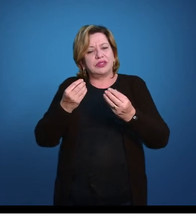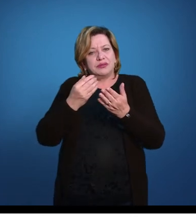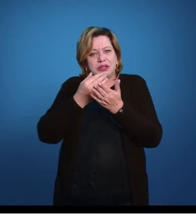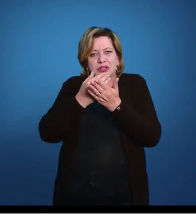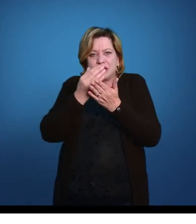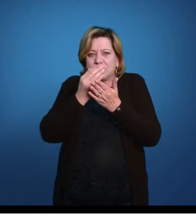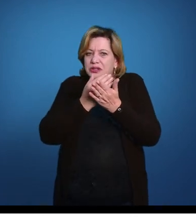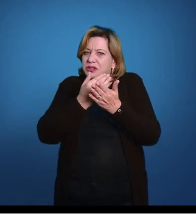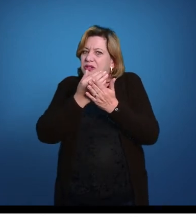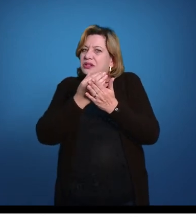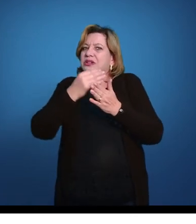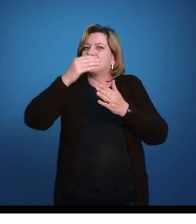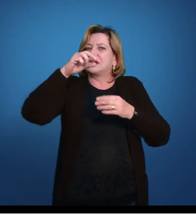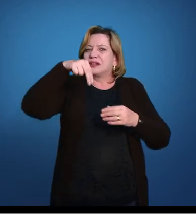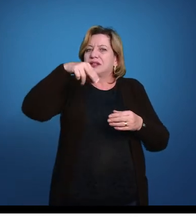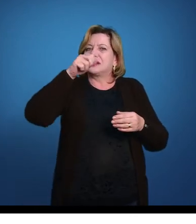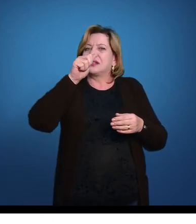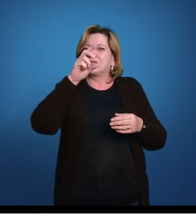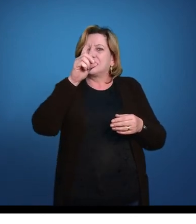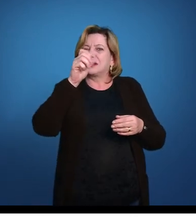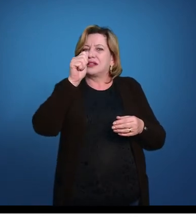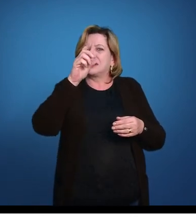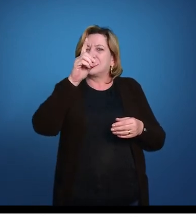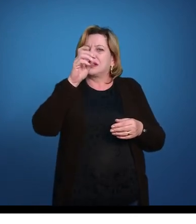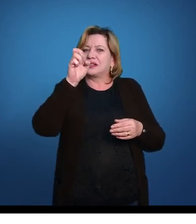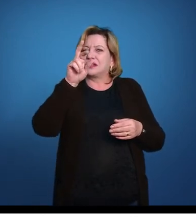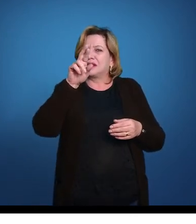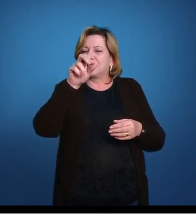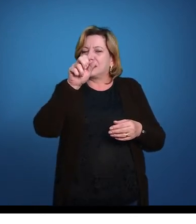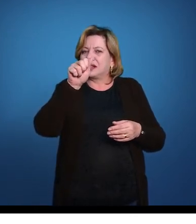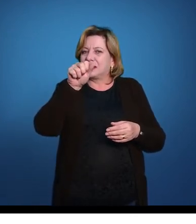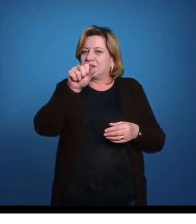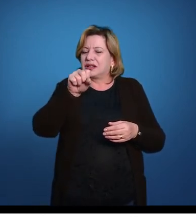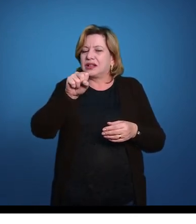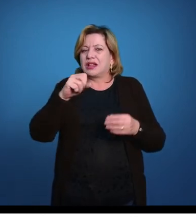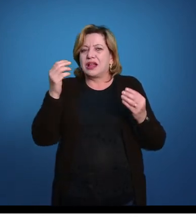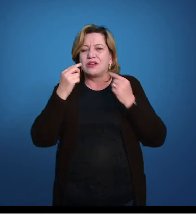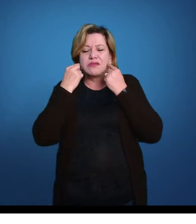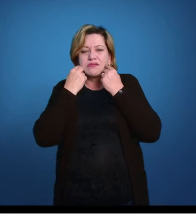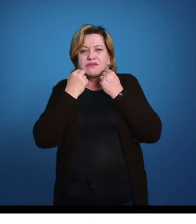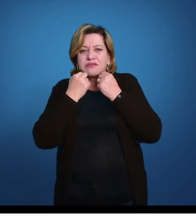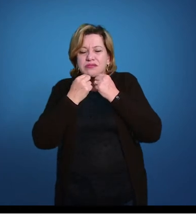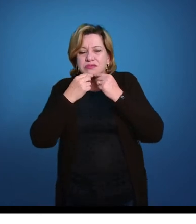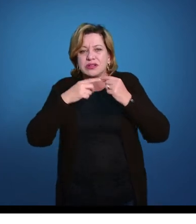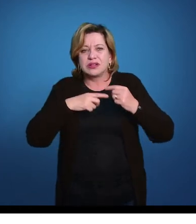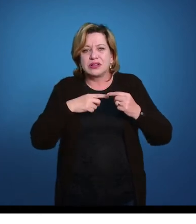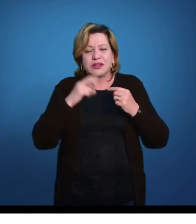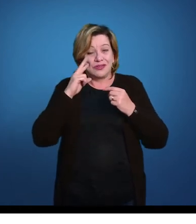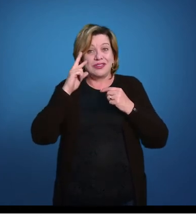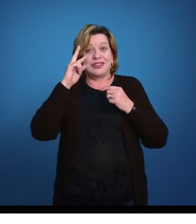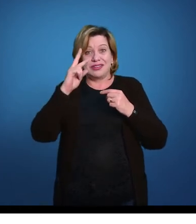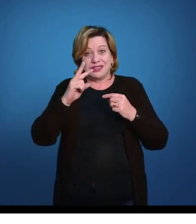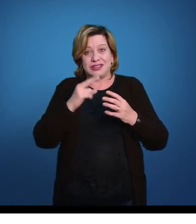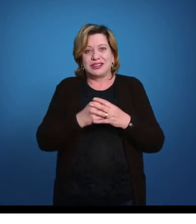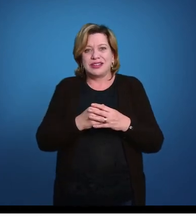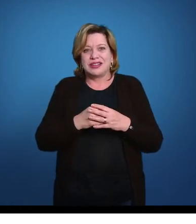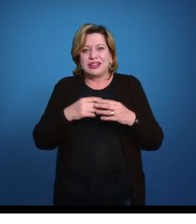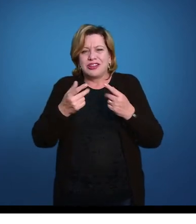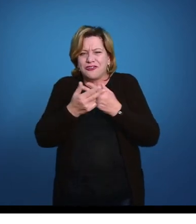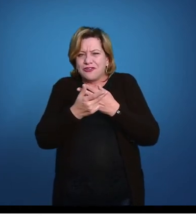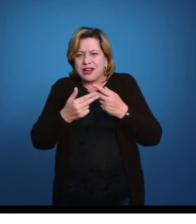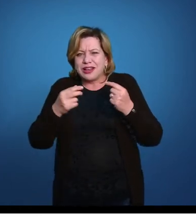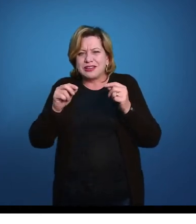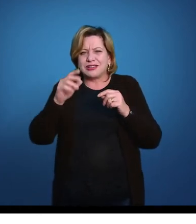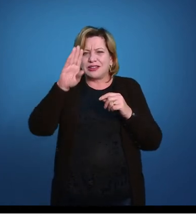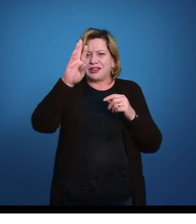Compartimentalização das nadadeiras. Então, o nosso ancestral agora mandibulado, se vocês observarem aqui, agora é um animalzinho mandibulado, várias fendas